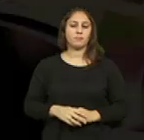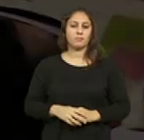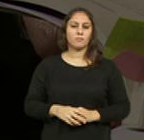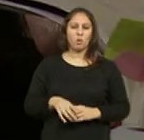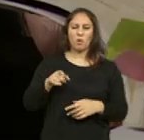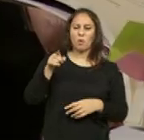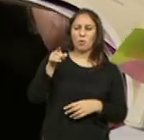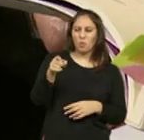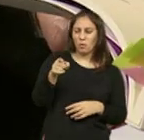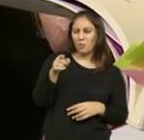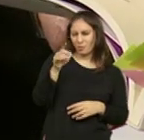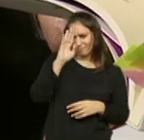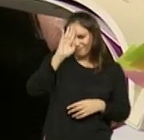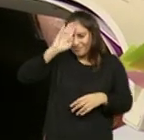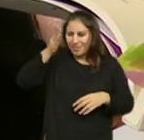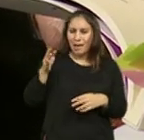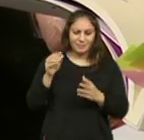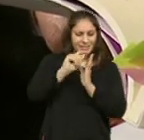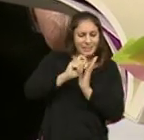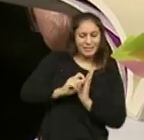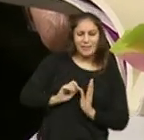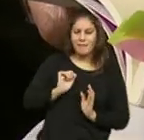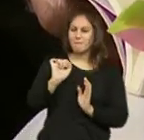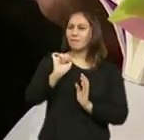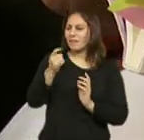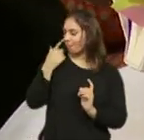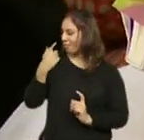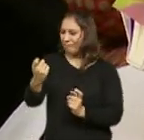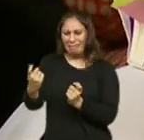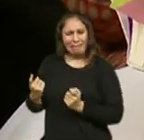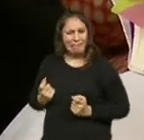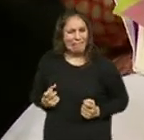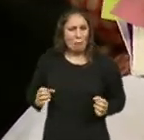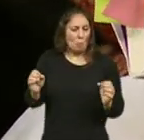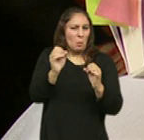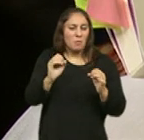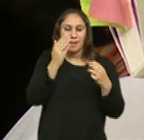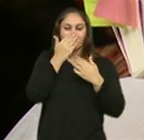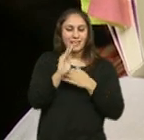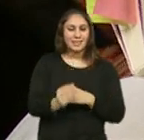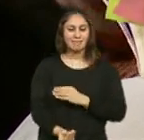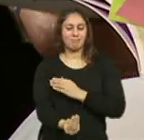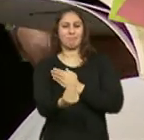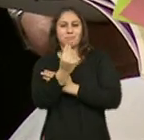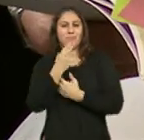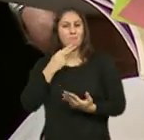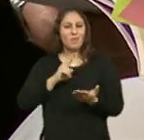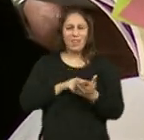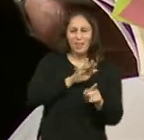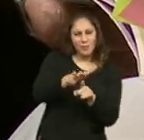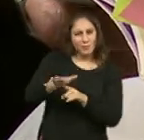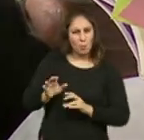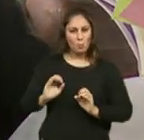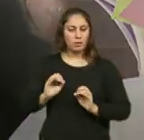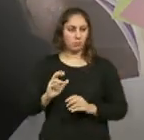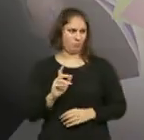Tens a noção que a tua escrita não se parece com nada? Parece que de facto é uma autonomia absoluta e que não há uma inspiração em